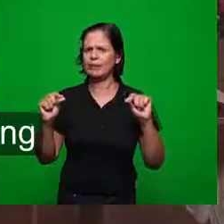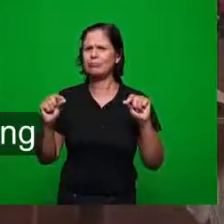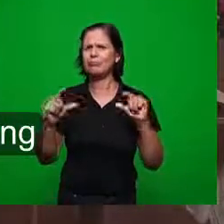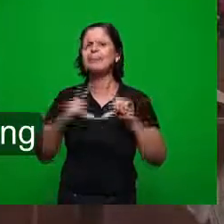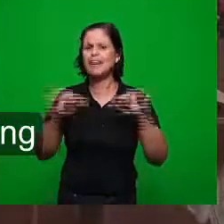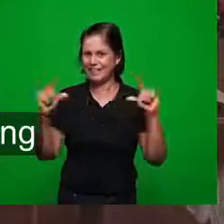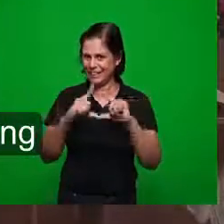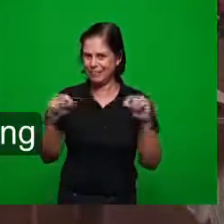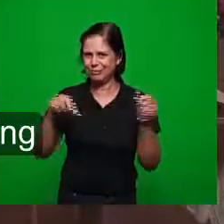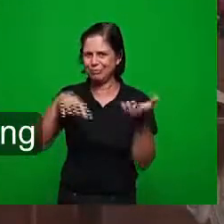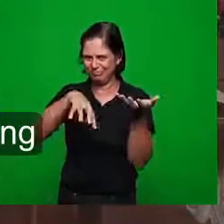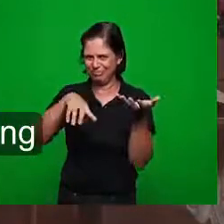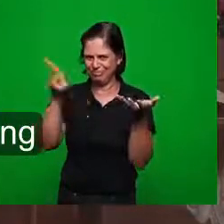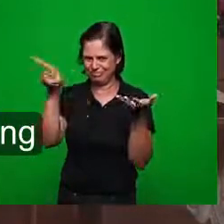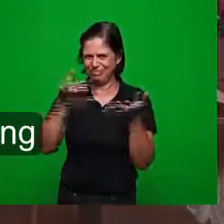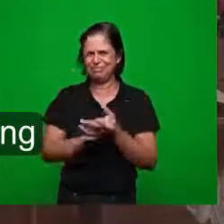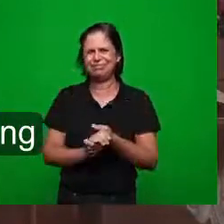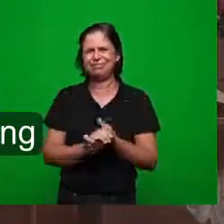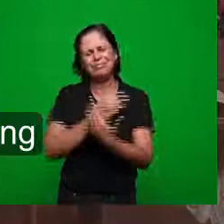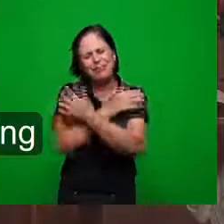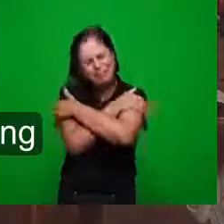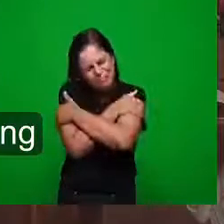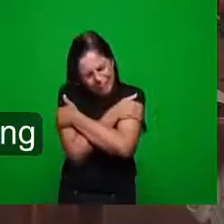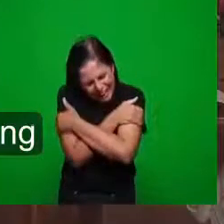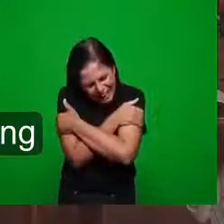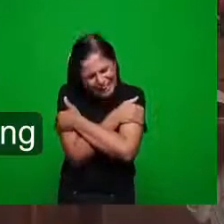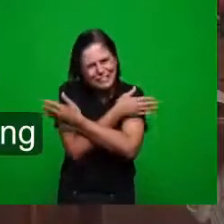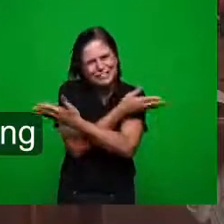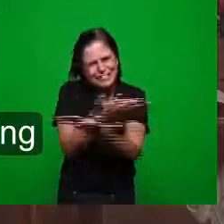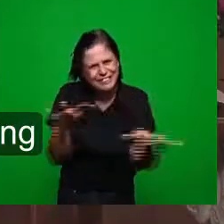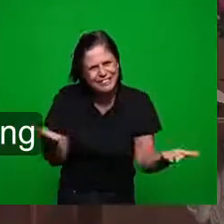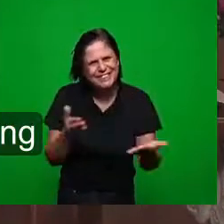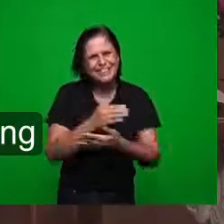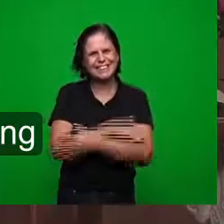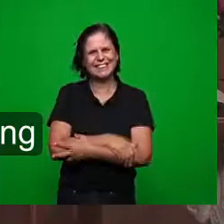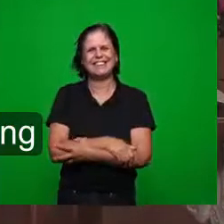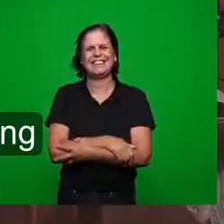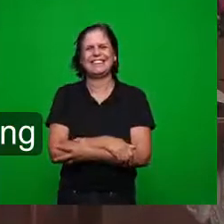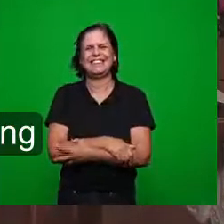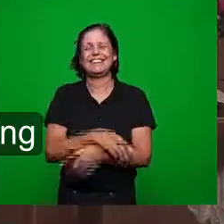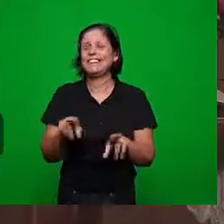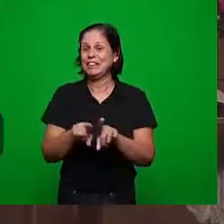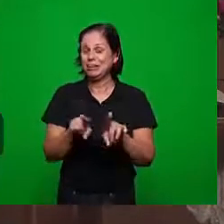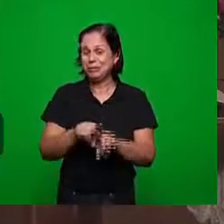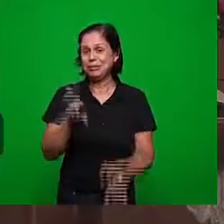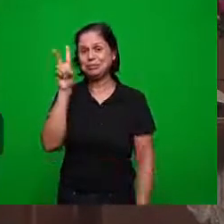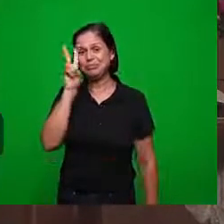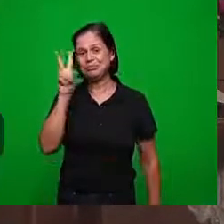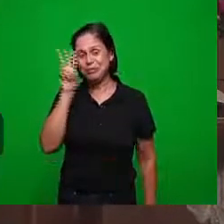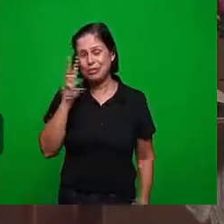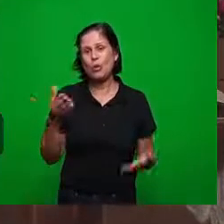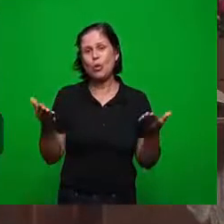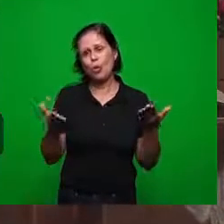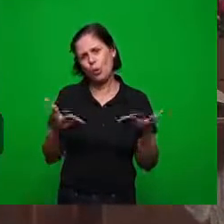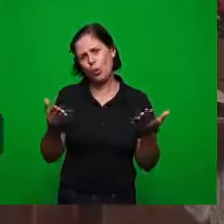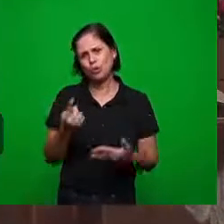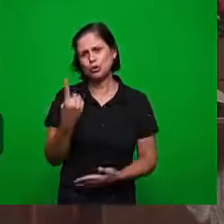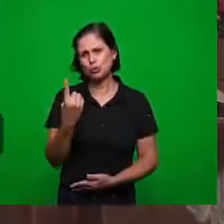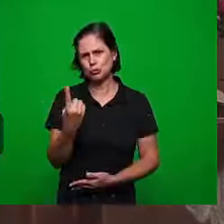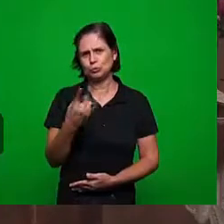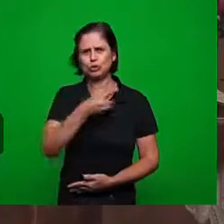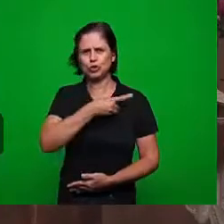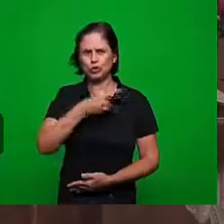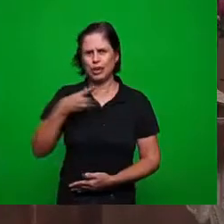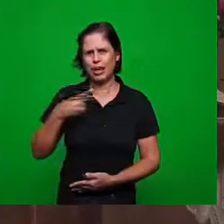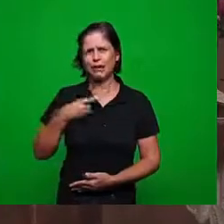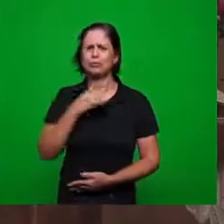Manaus o nosso abraço fraternal e lembrando hoje perdemos um irmão um